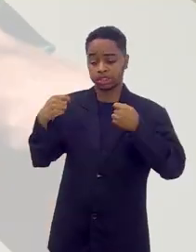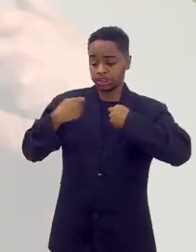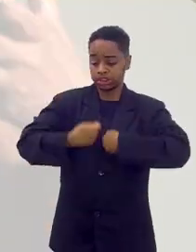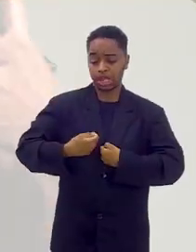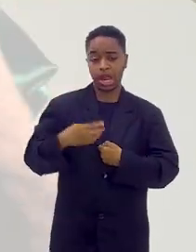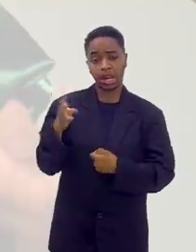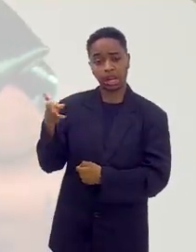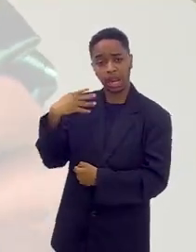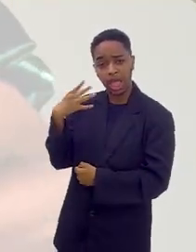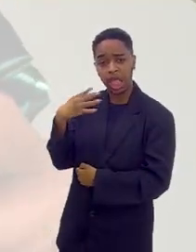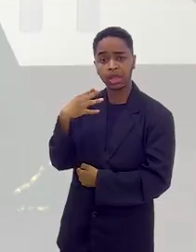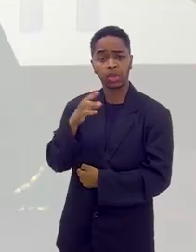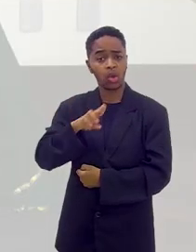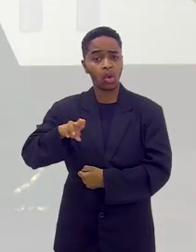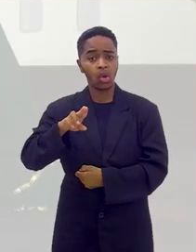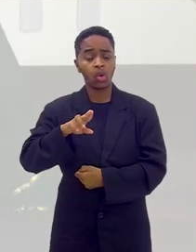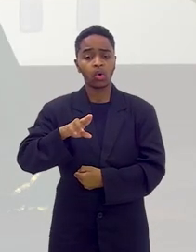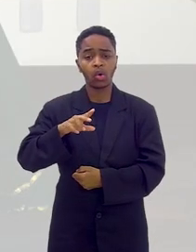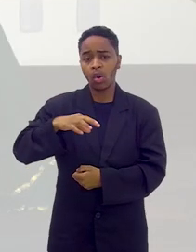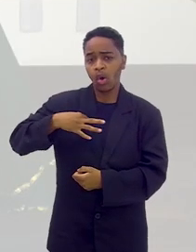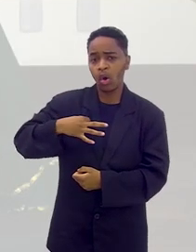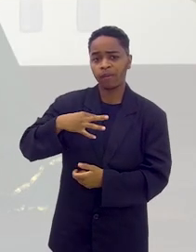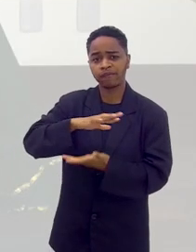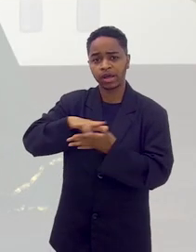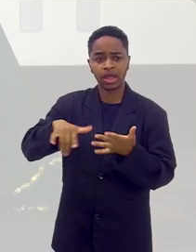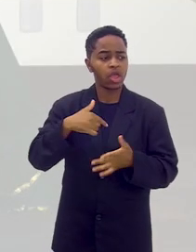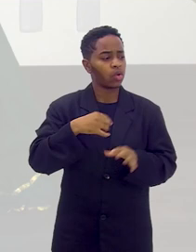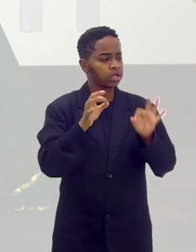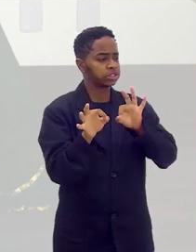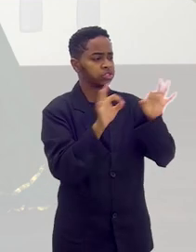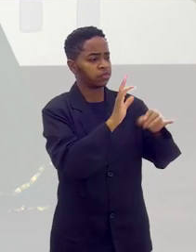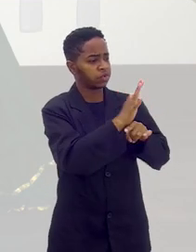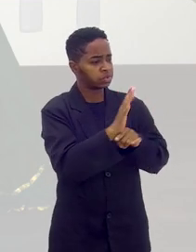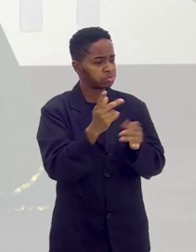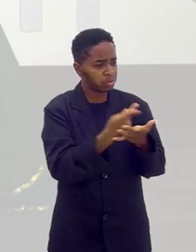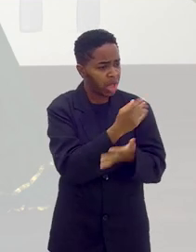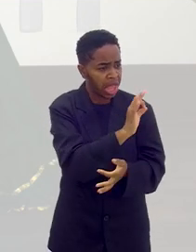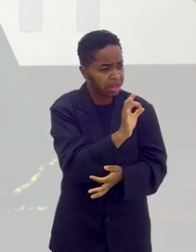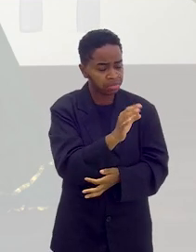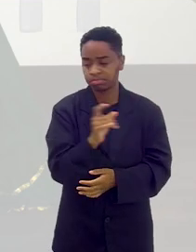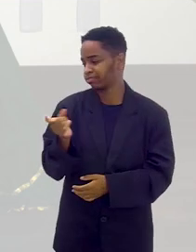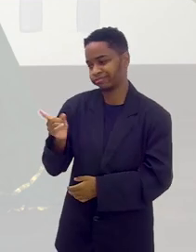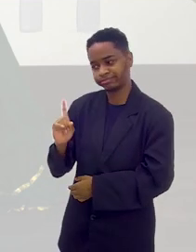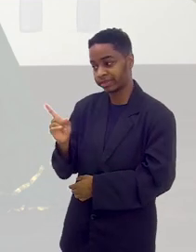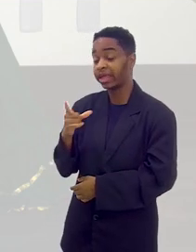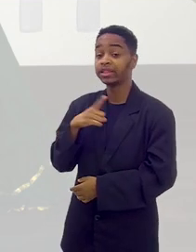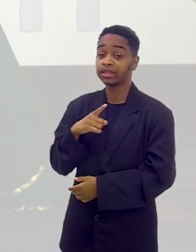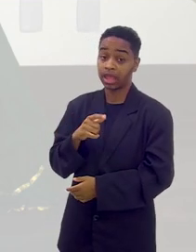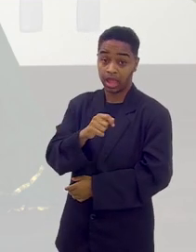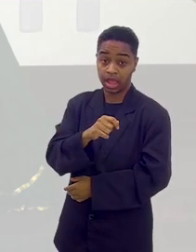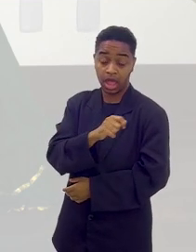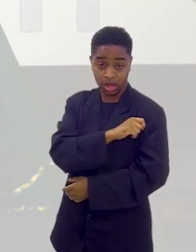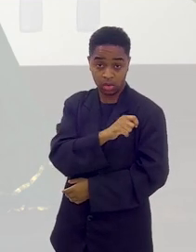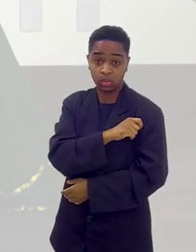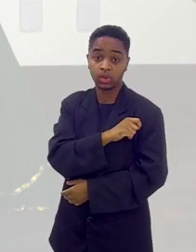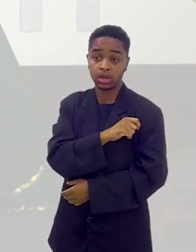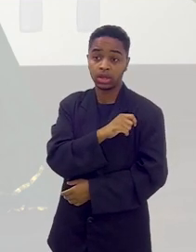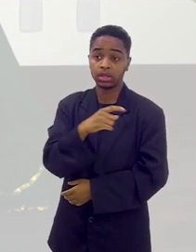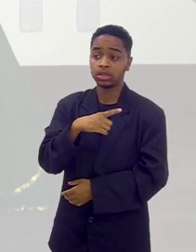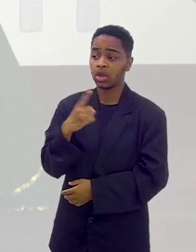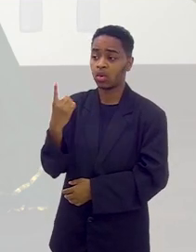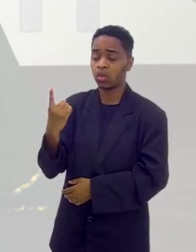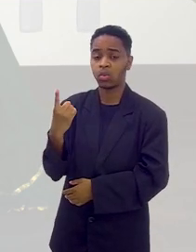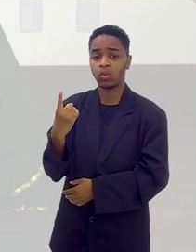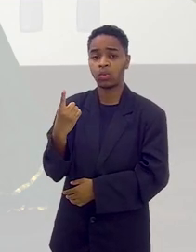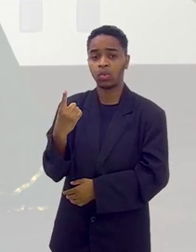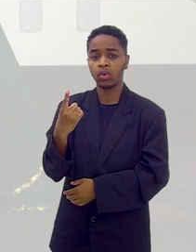com neque, com roupa espanhola. Você não é a roupa, Não. Eu vi todo o vídeo. Maravilhosa. Eu tenho alunas, eu tenho até pessoas, eu tenho uma aluna